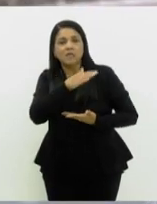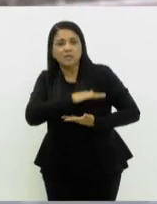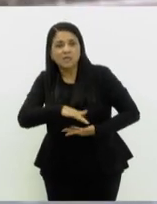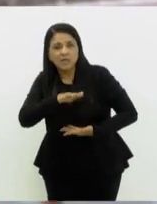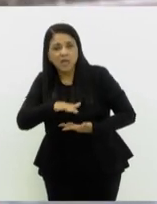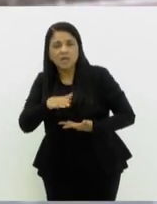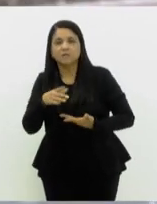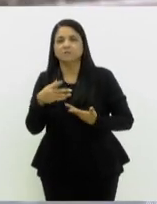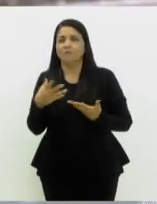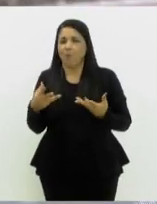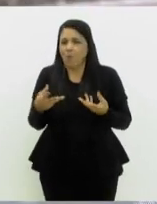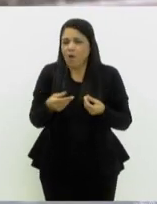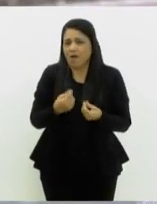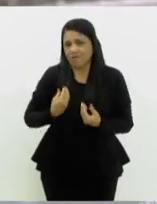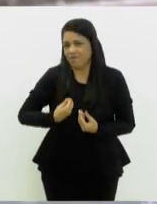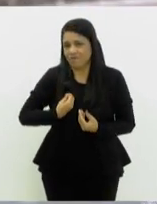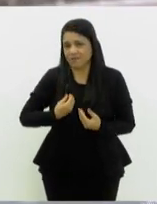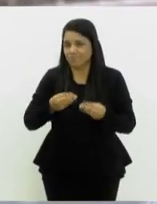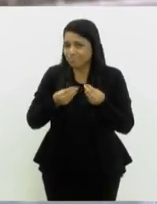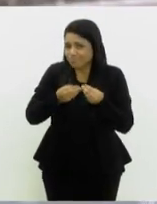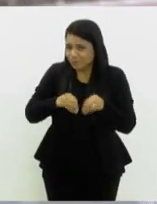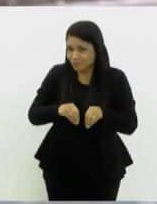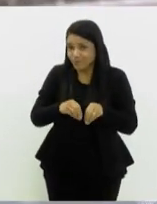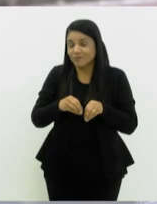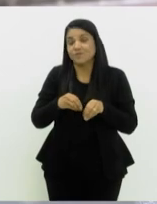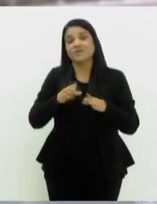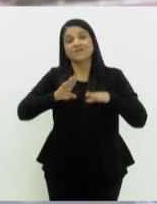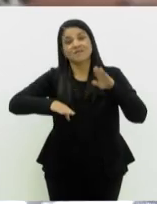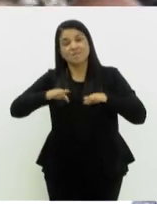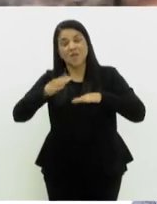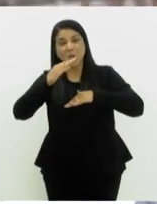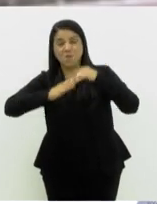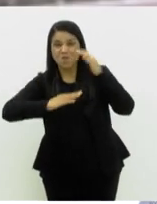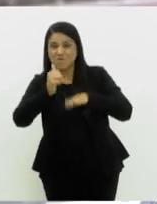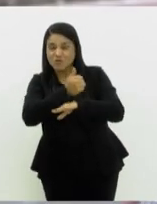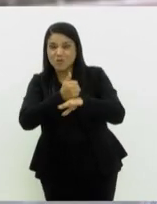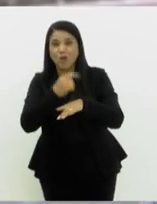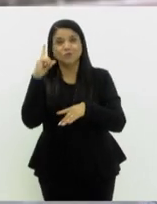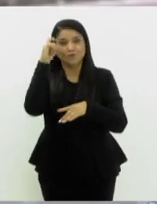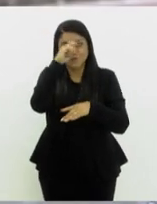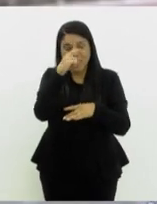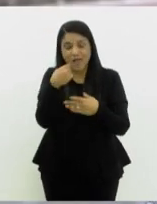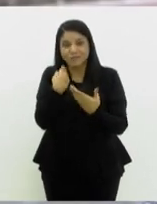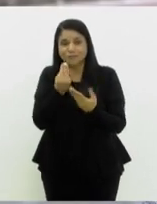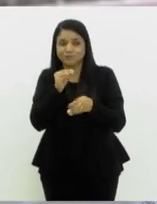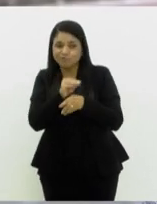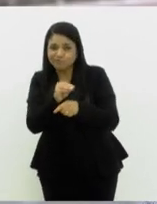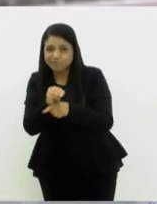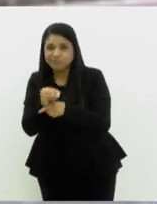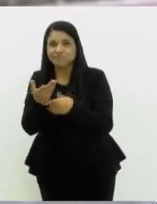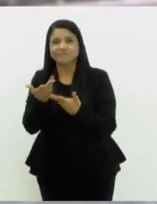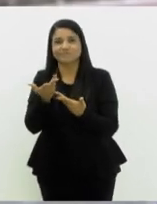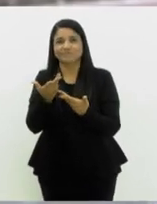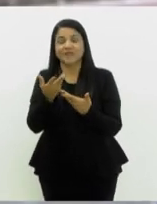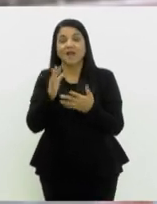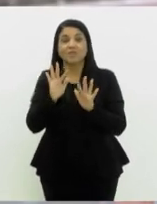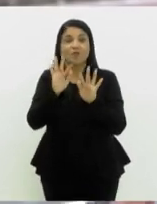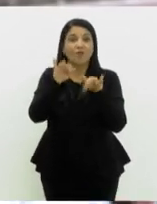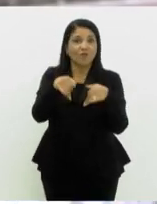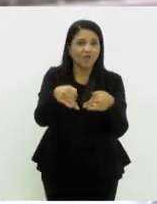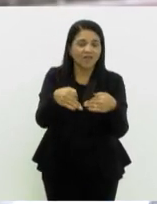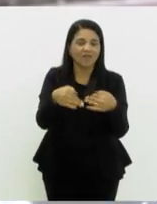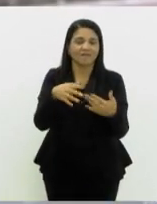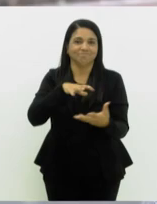de vida, que, muitas vezes, o profissional tem dificuldade de gerenciar essa vida, até os temas de final de vida. Então, ele